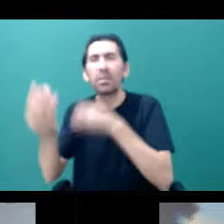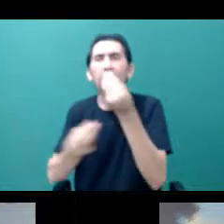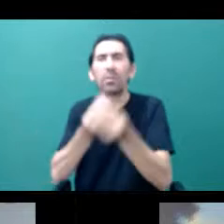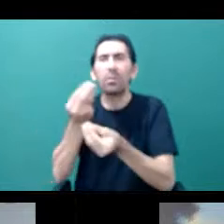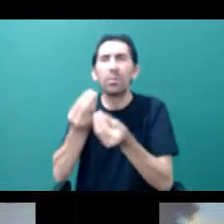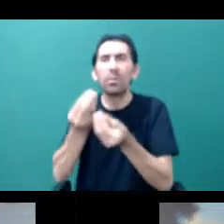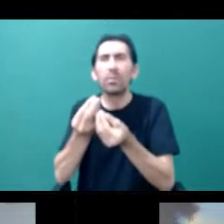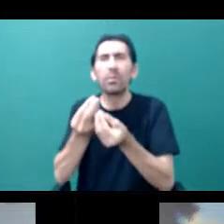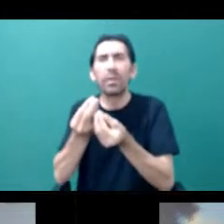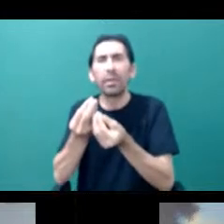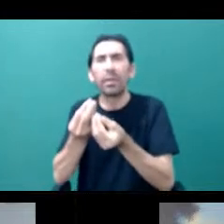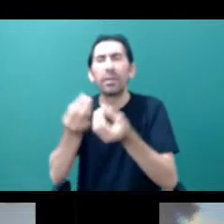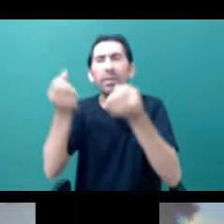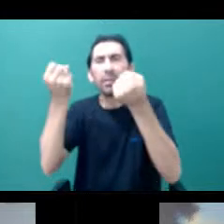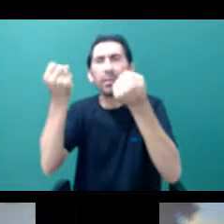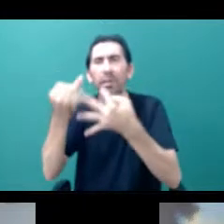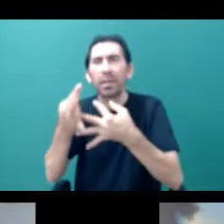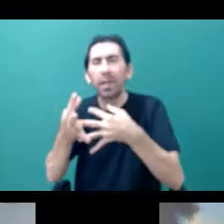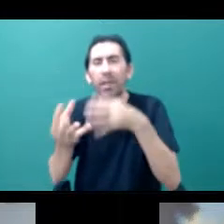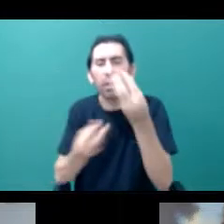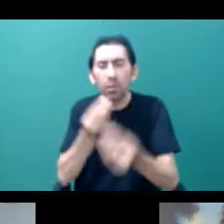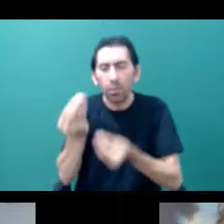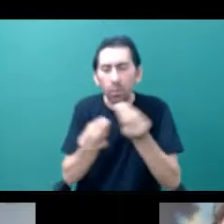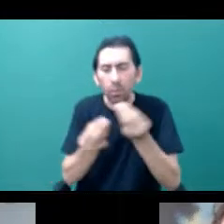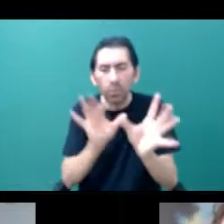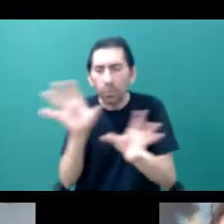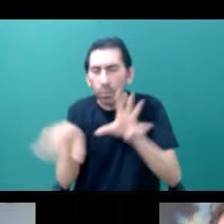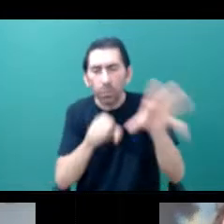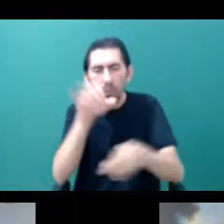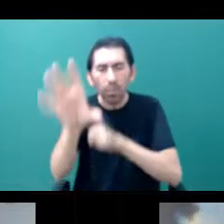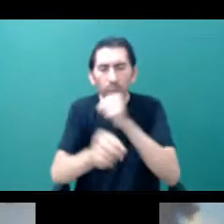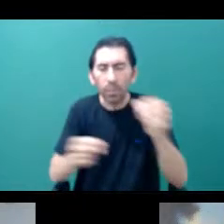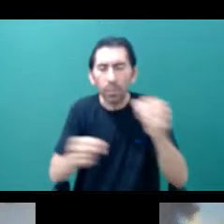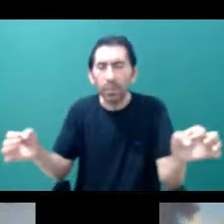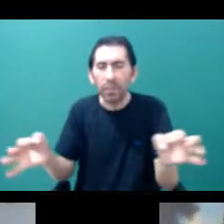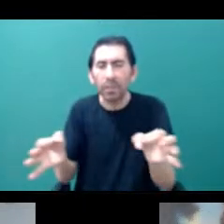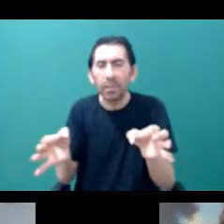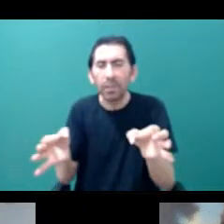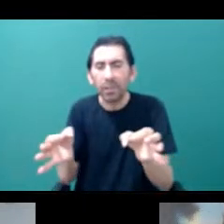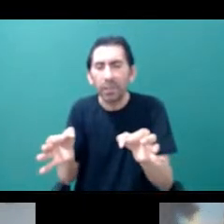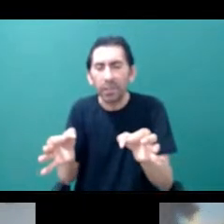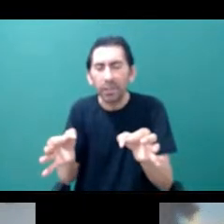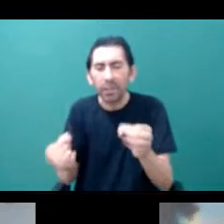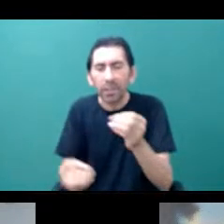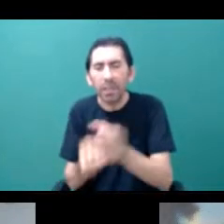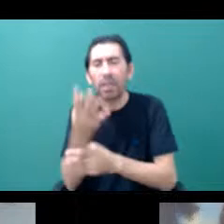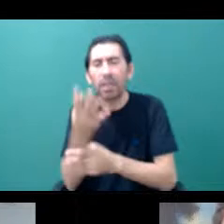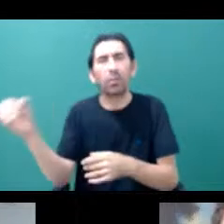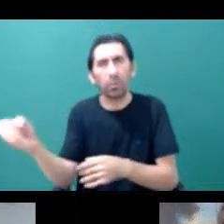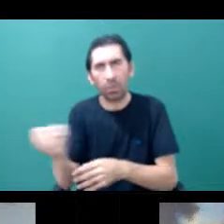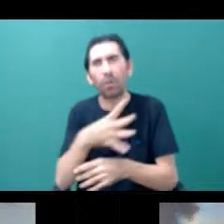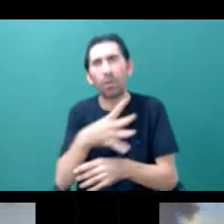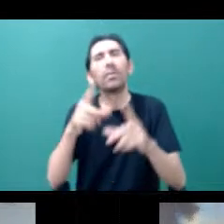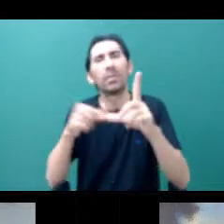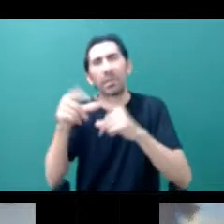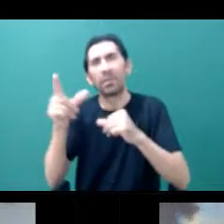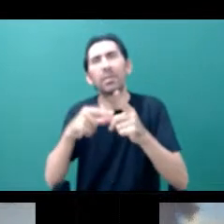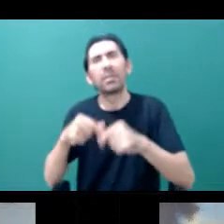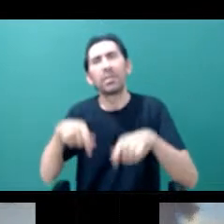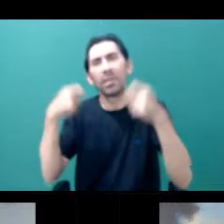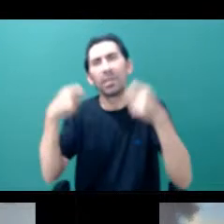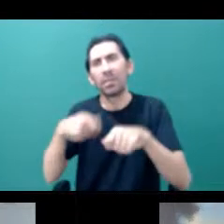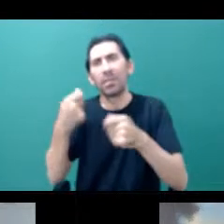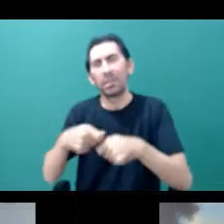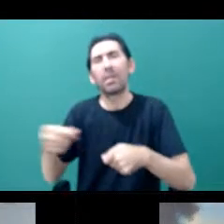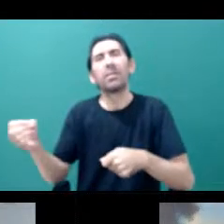importantes para catalisar o aparecimento de outras estrelas, aumentando cada vez mais a sua metalicidade, como a gente fala.